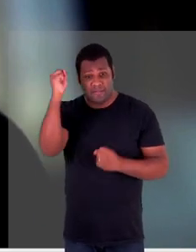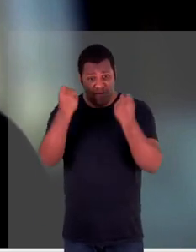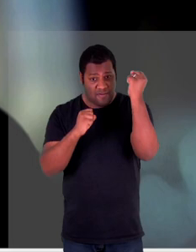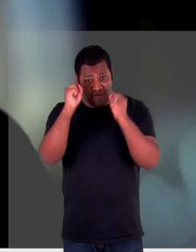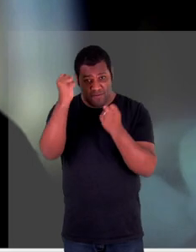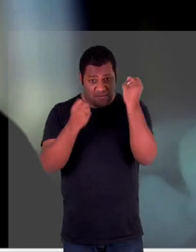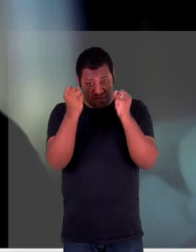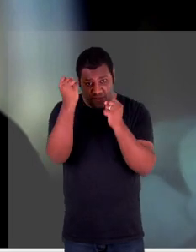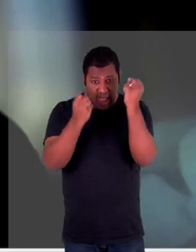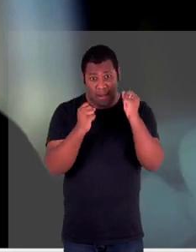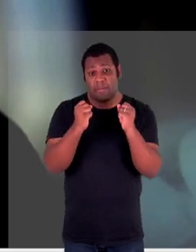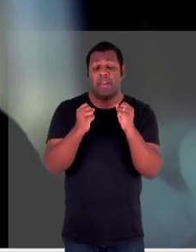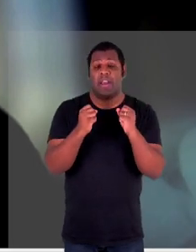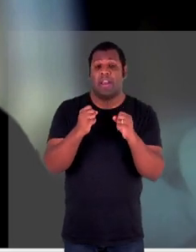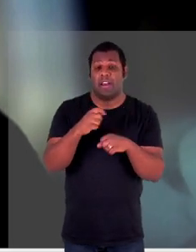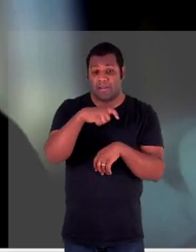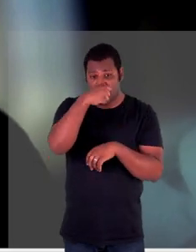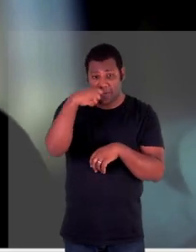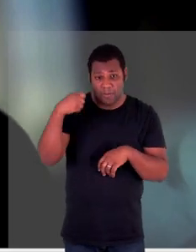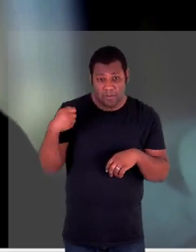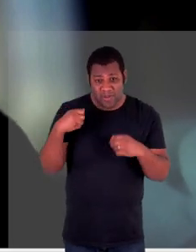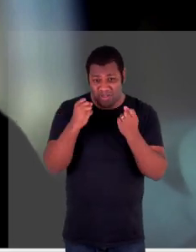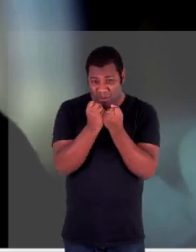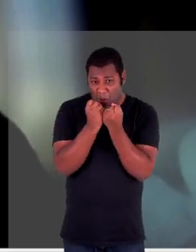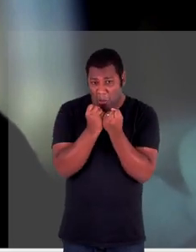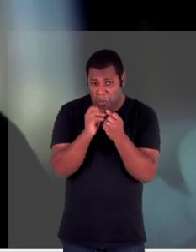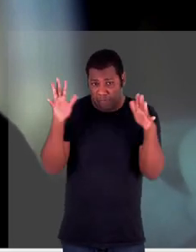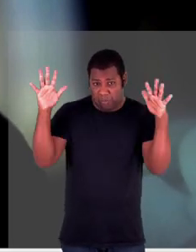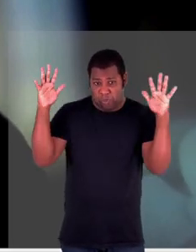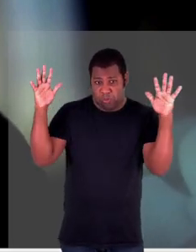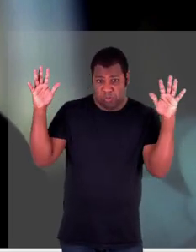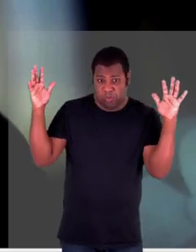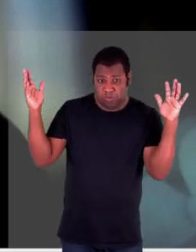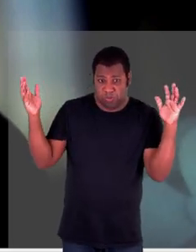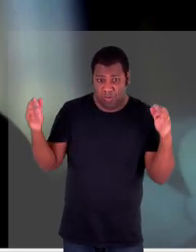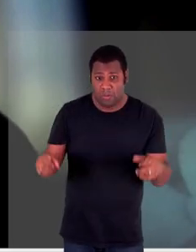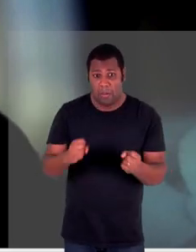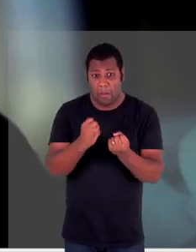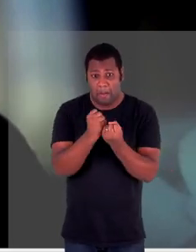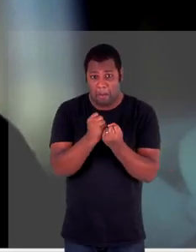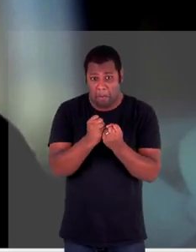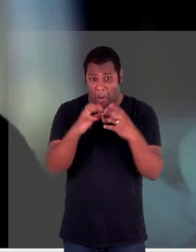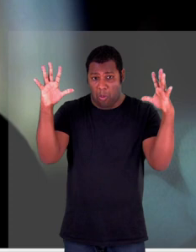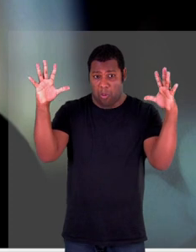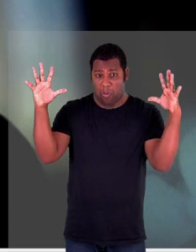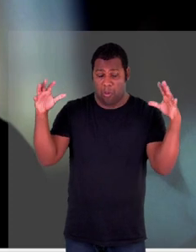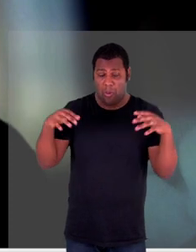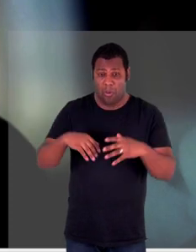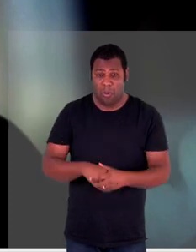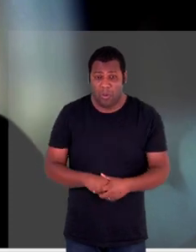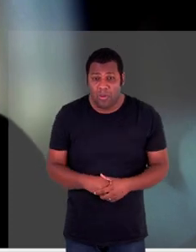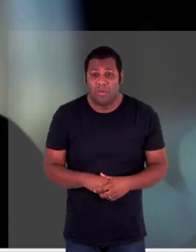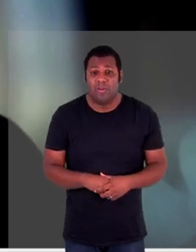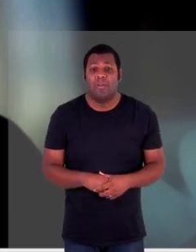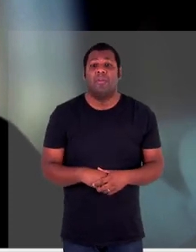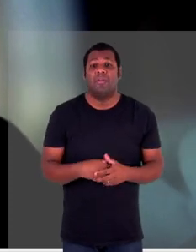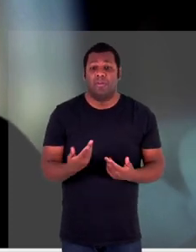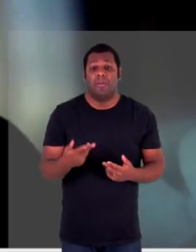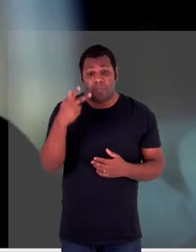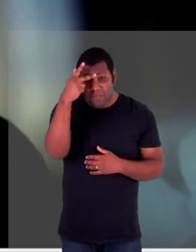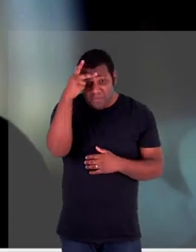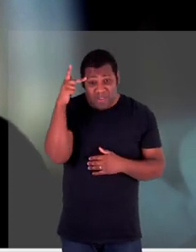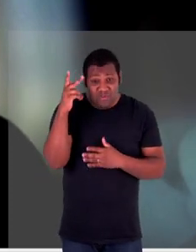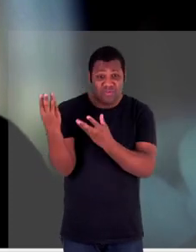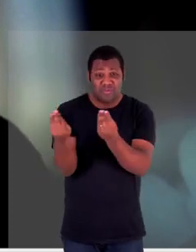inundou centenas de quilômetros de território ucraniano resultando na morte de centenas de